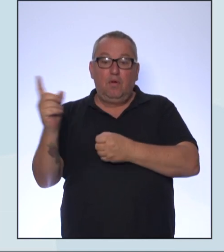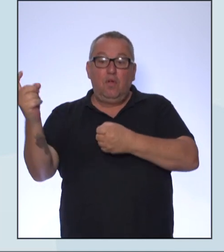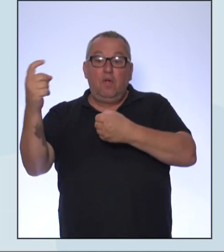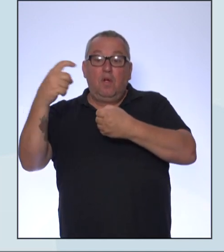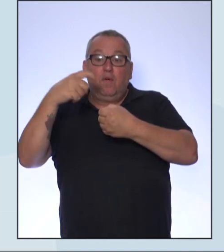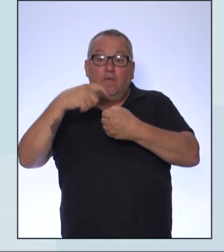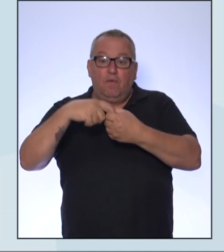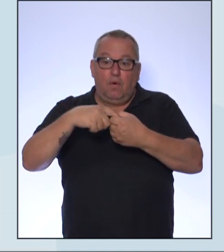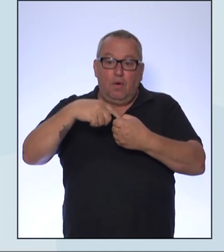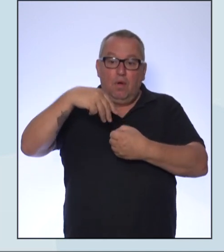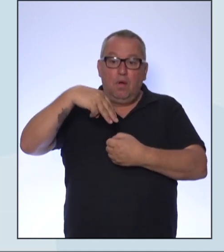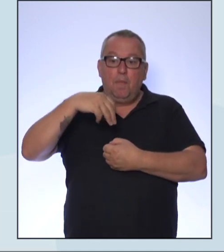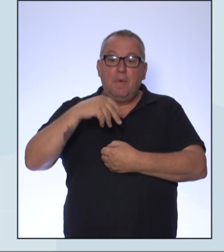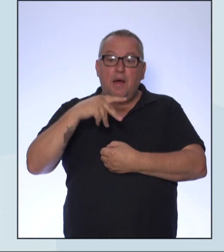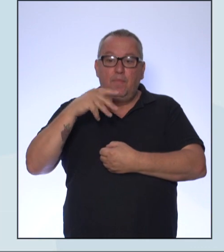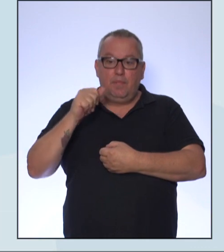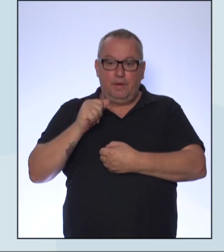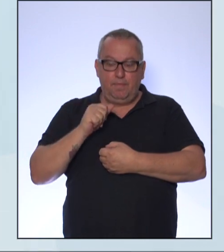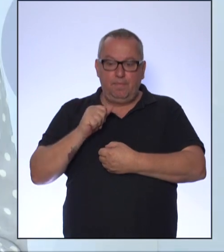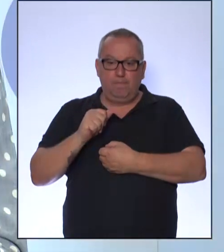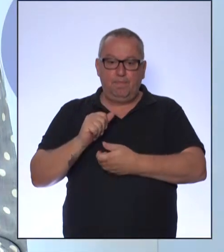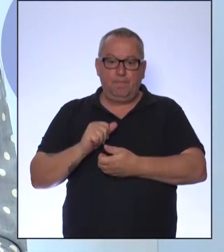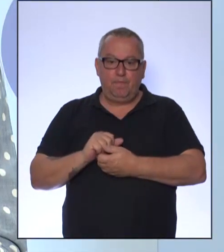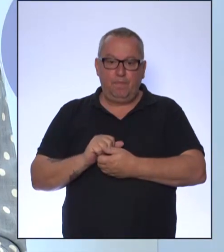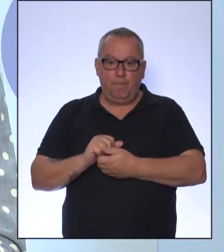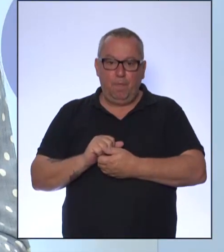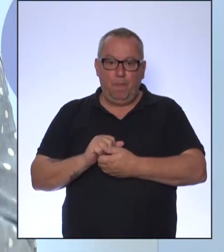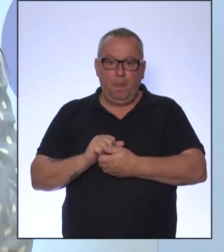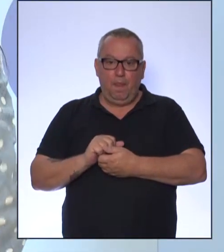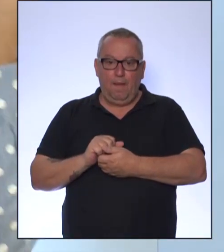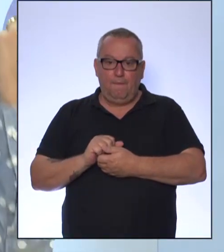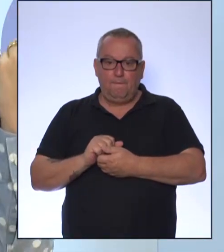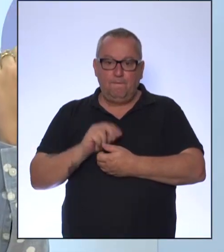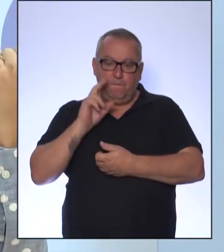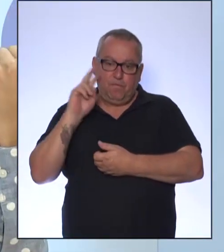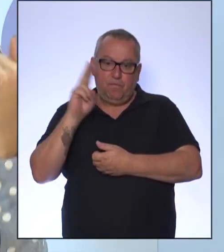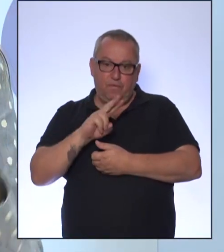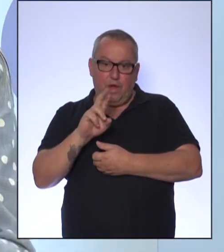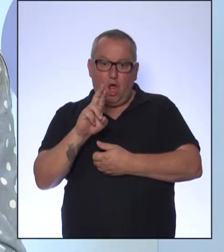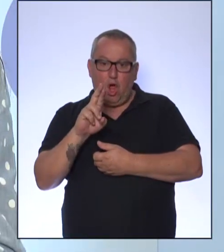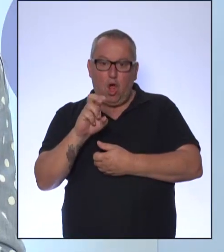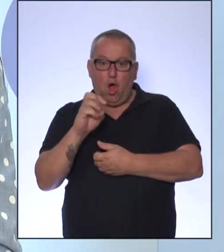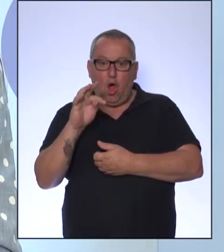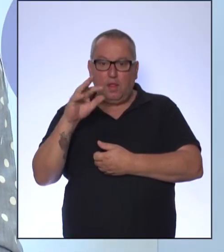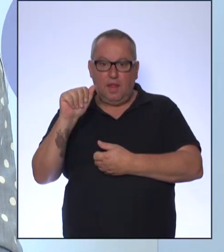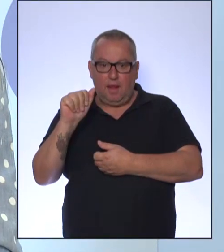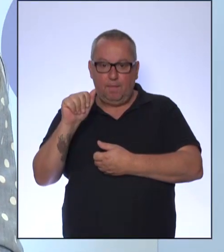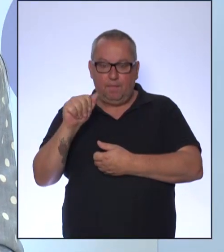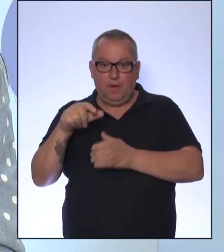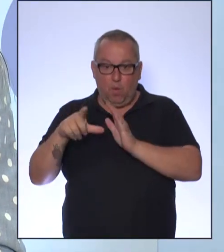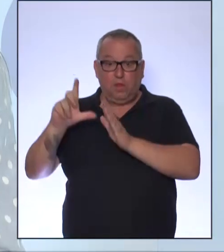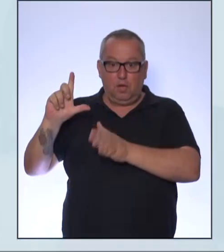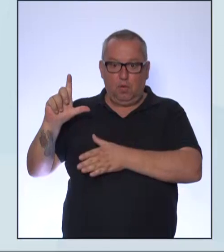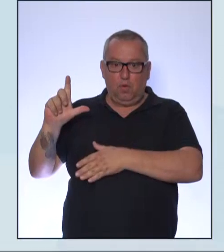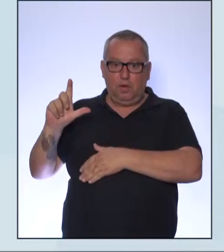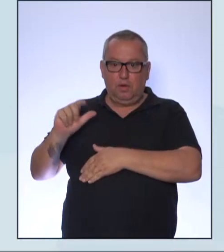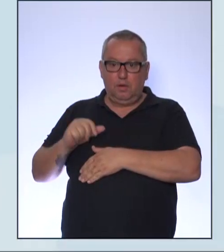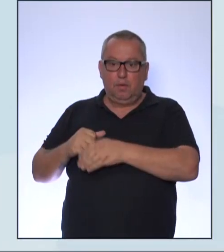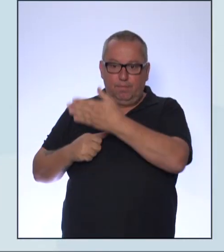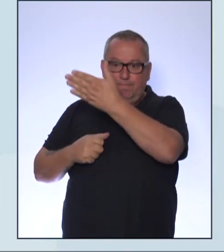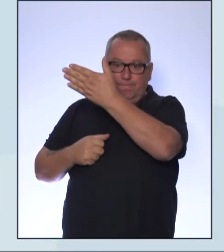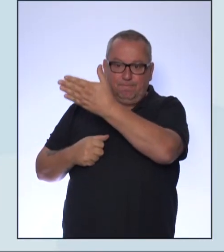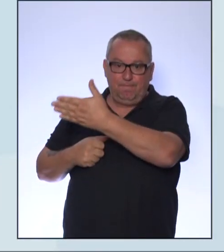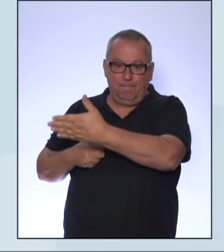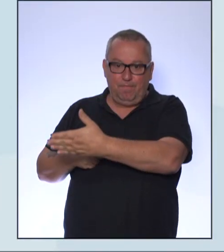mapa, para o mapa das rotas, que é o mapa anterior, que é as rotas de